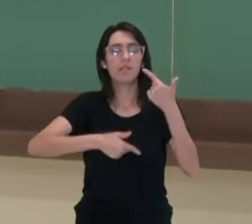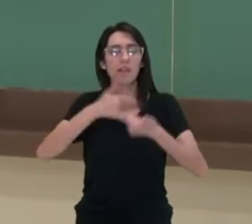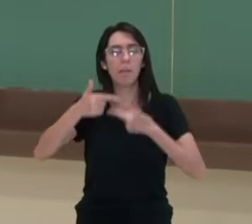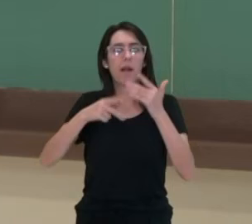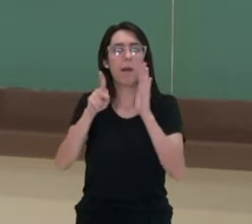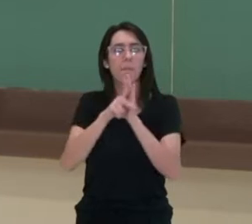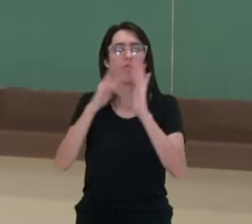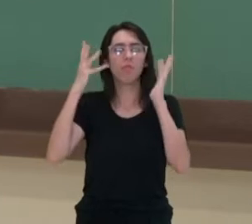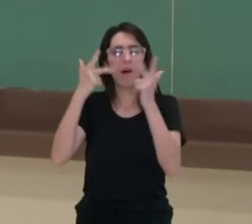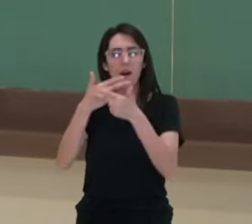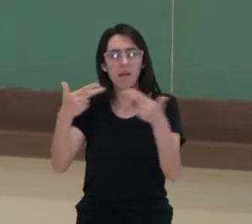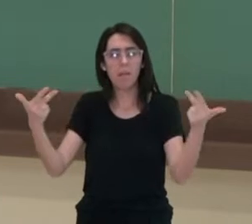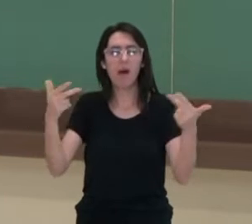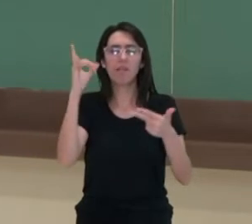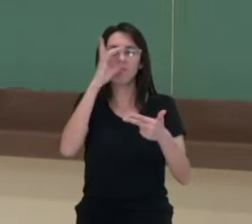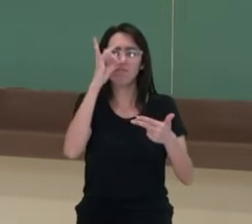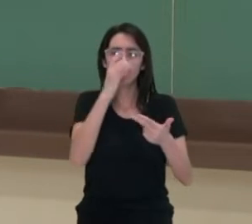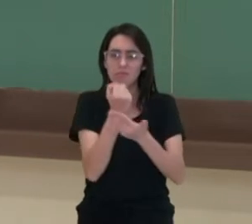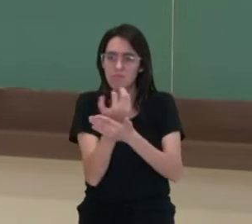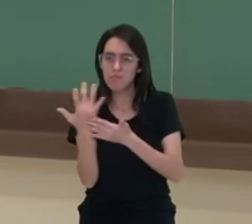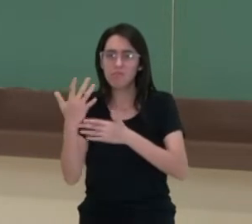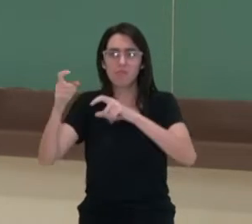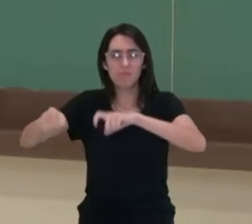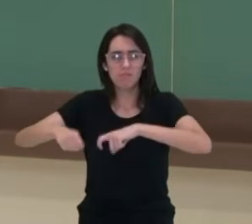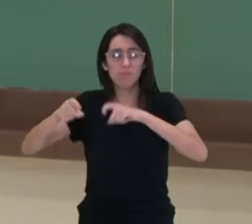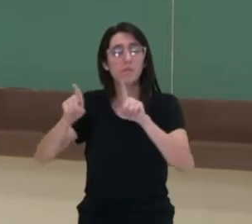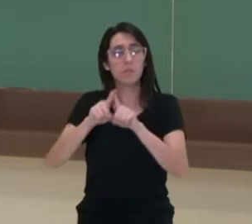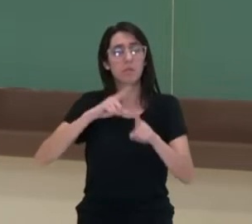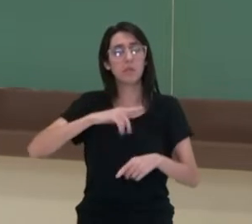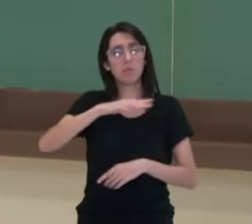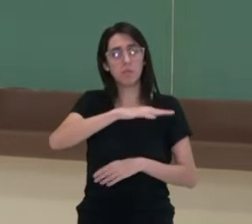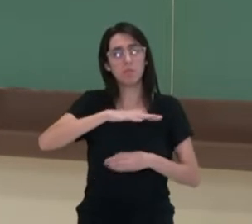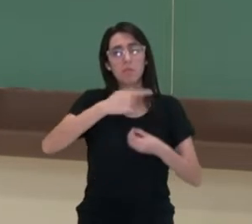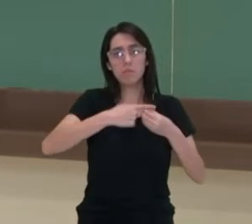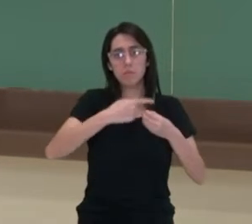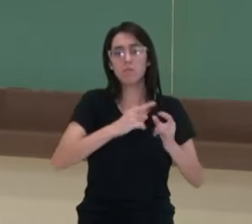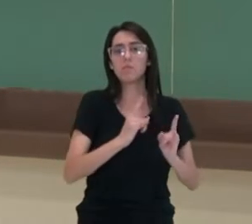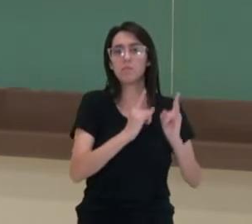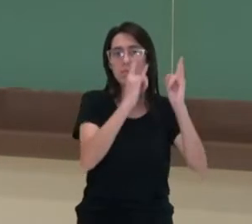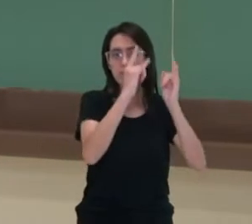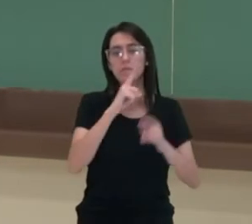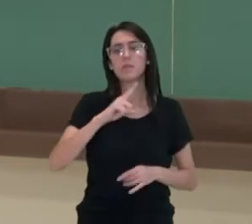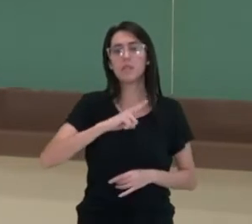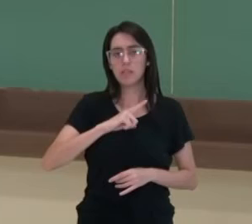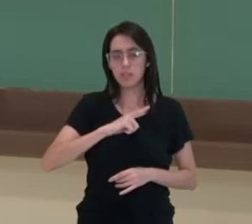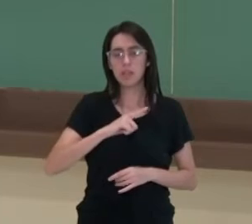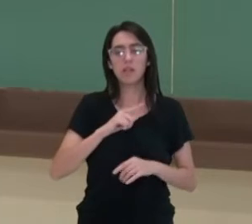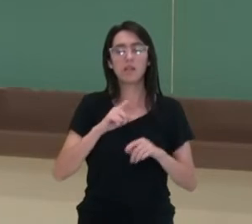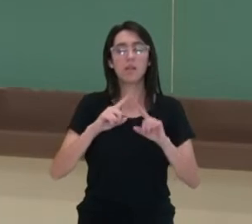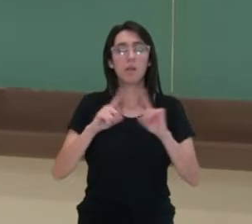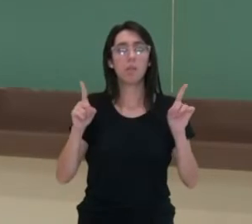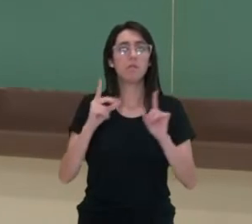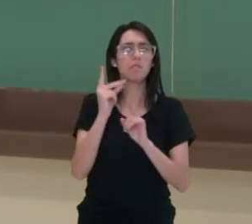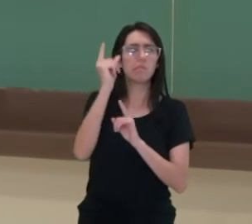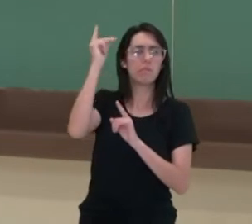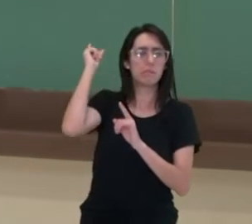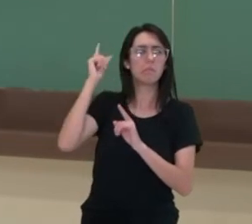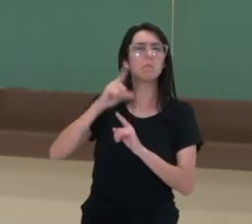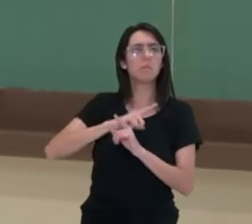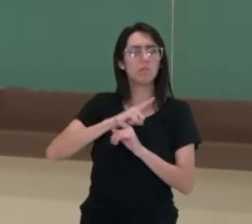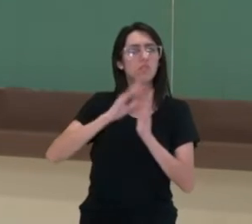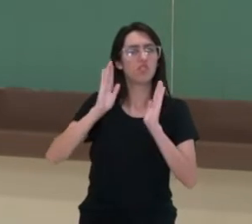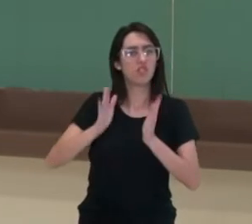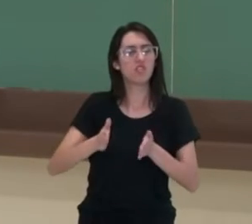da agricultura, além do espaço urbano, mas que aproveita muito bem essa antiguidade, usando a